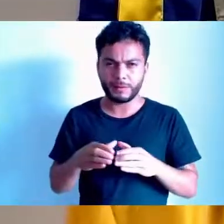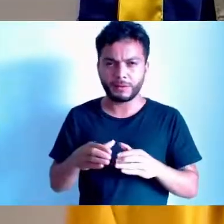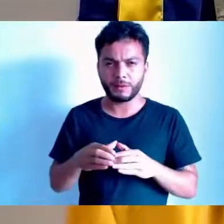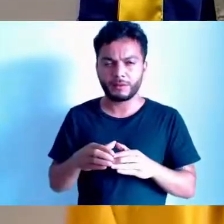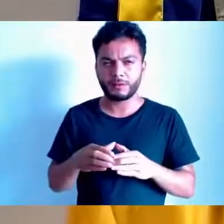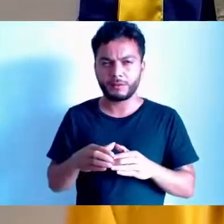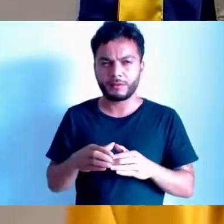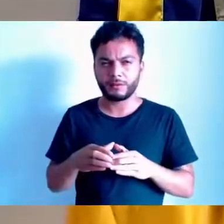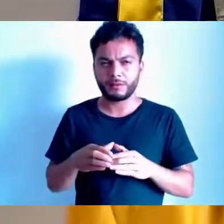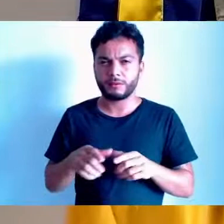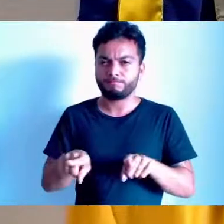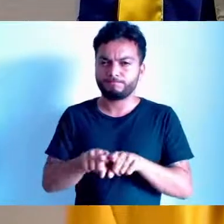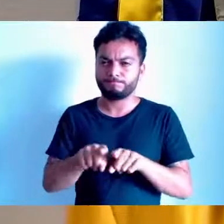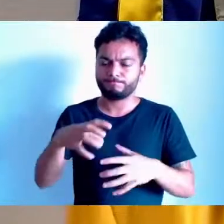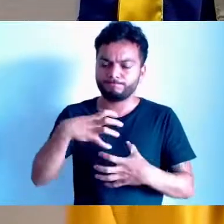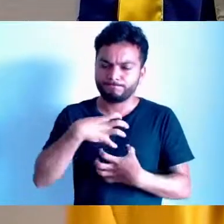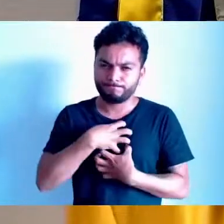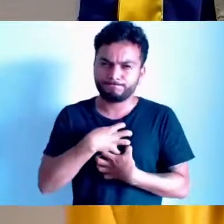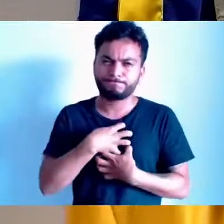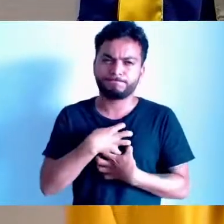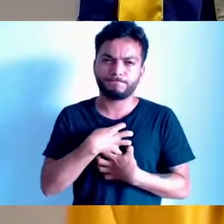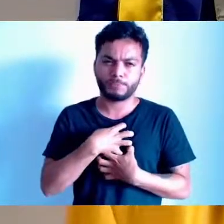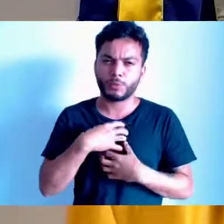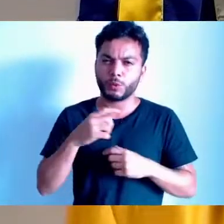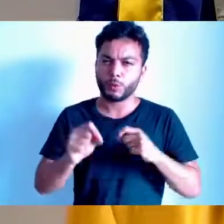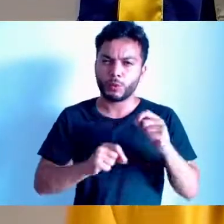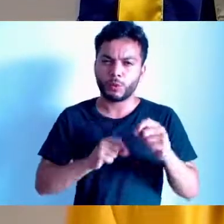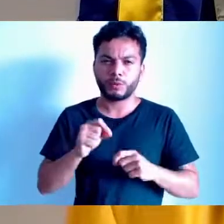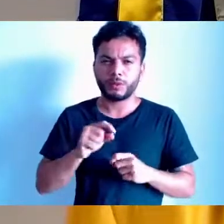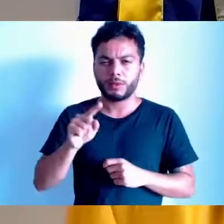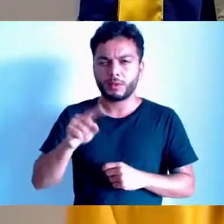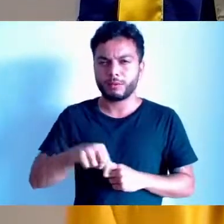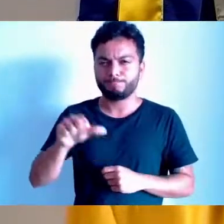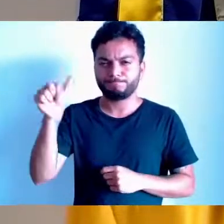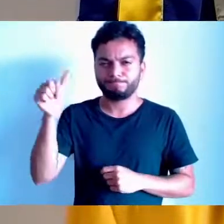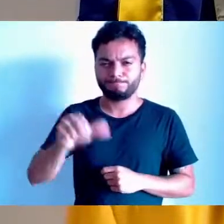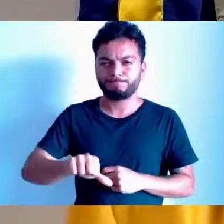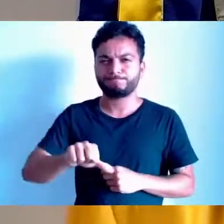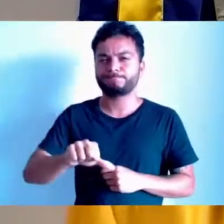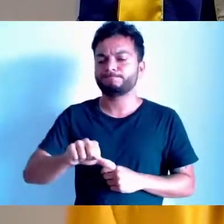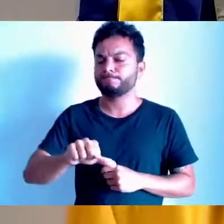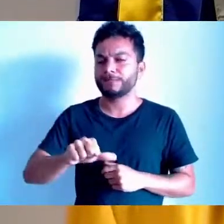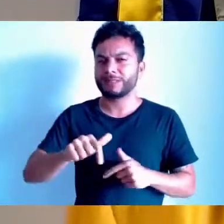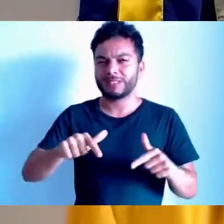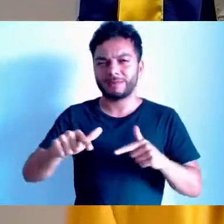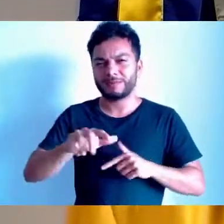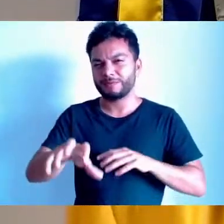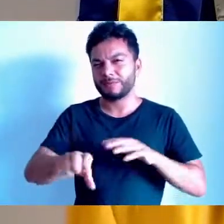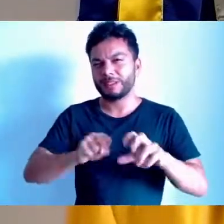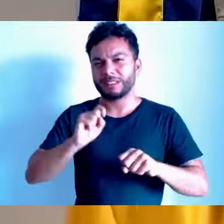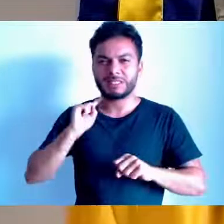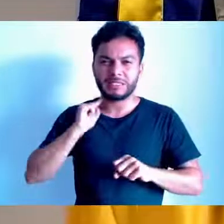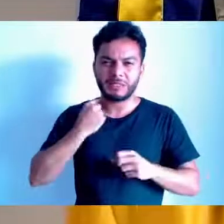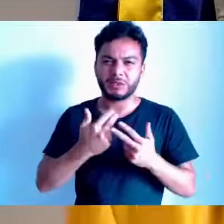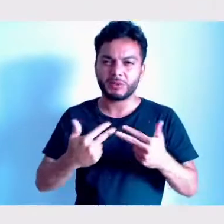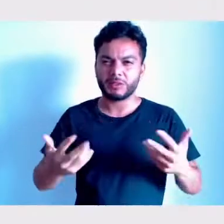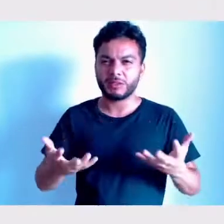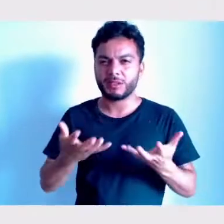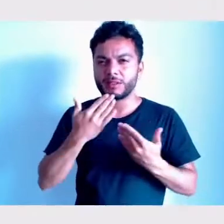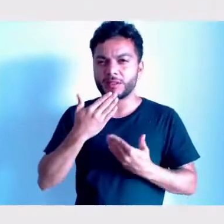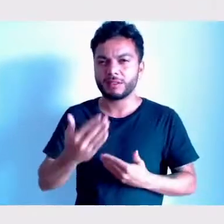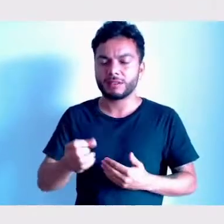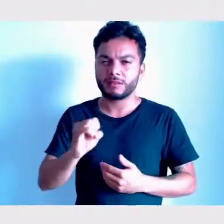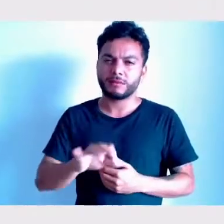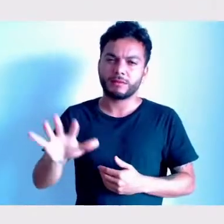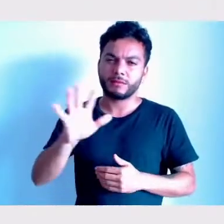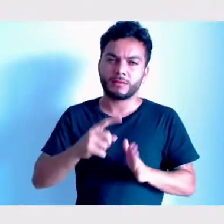Lamentar profundamente o péssimo serviço da coleta de lixo. Eu até quero pedir para colocar as imagens. Não adianta